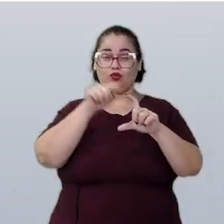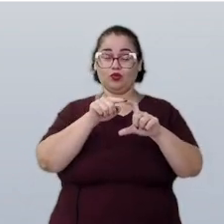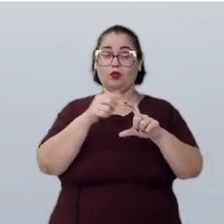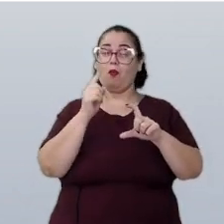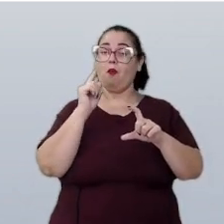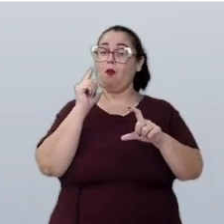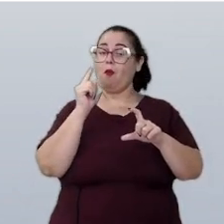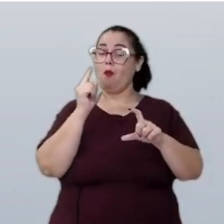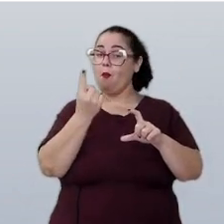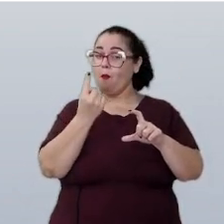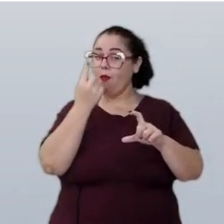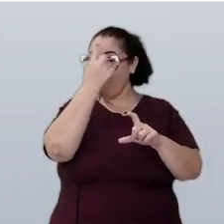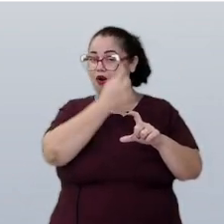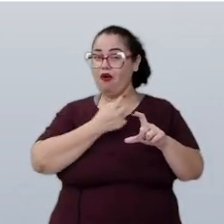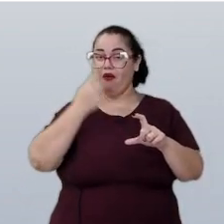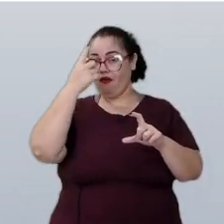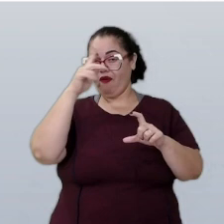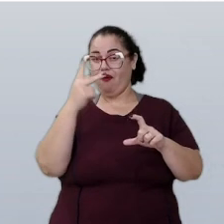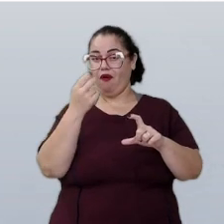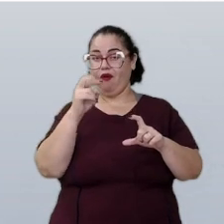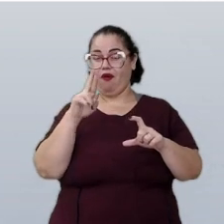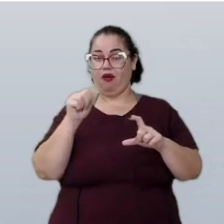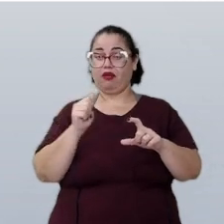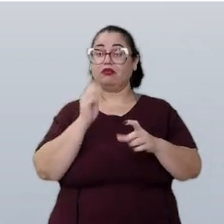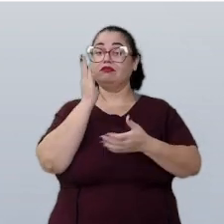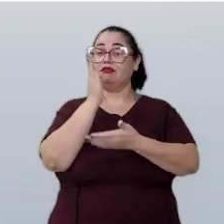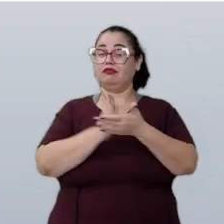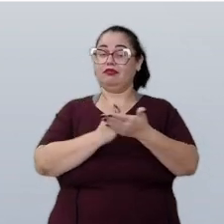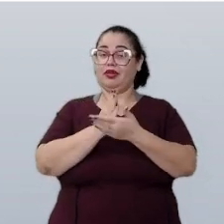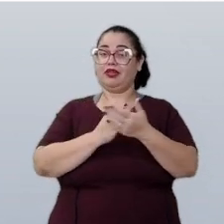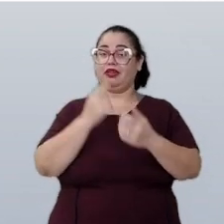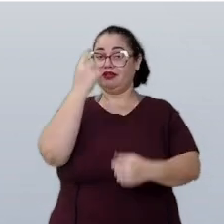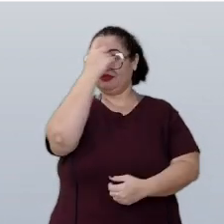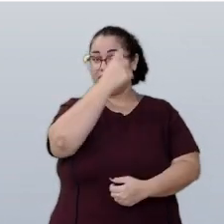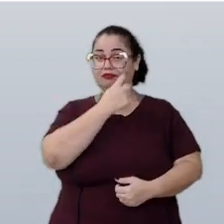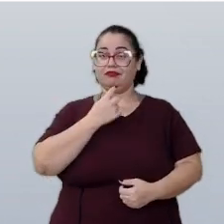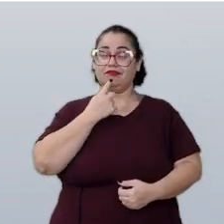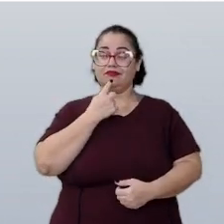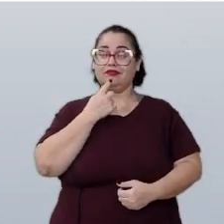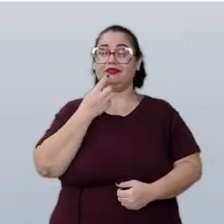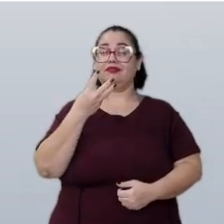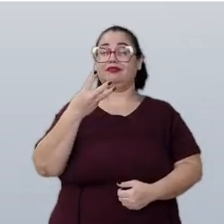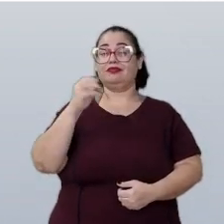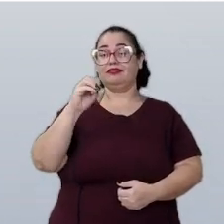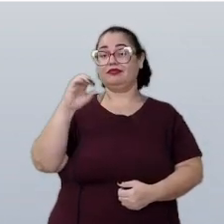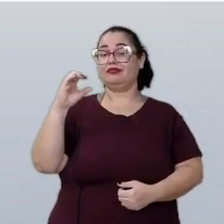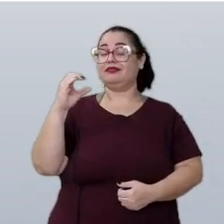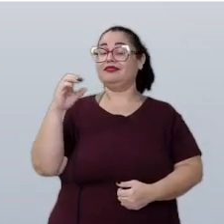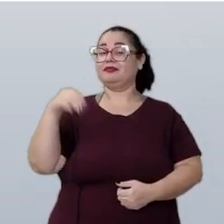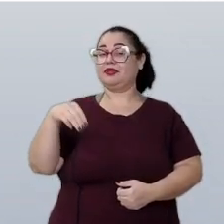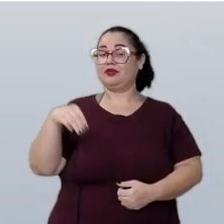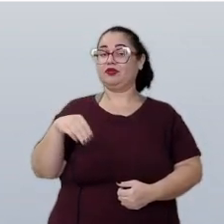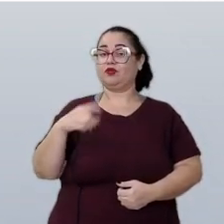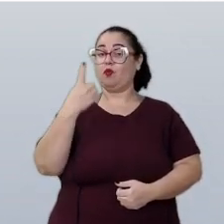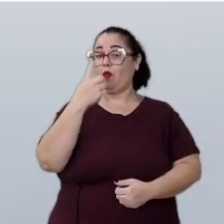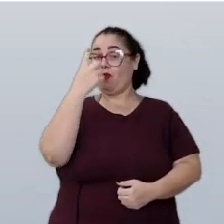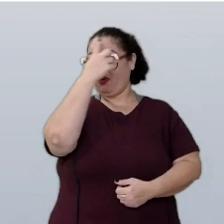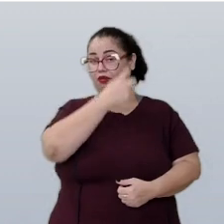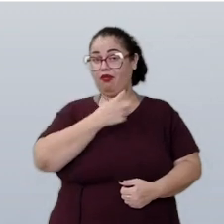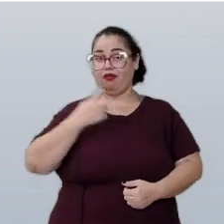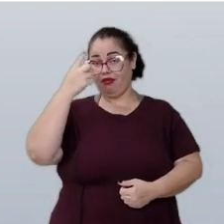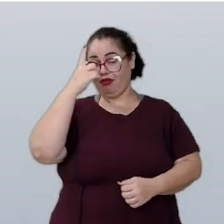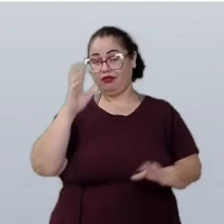hora aqui? Nesse caso, a metade de uma hora é meia hora. Uma hora tem sessenta